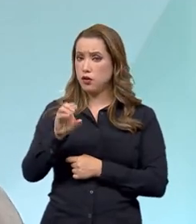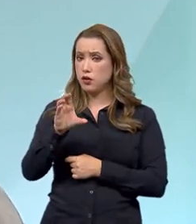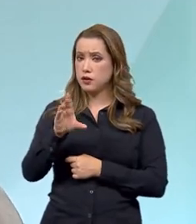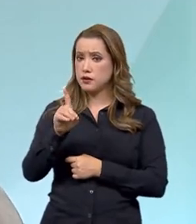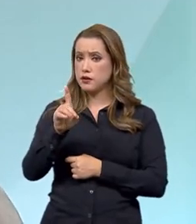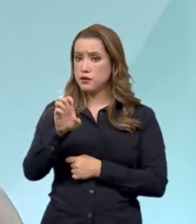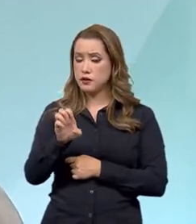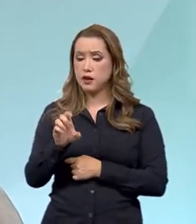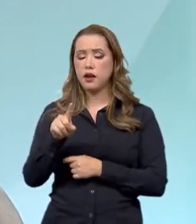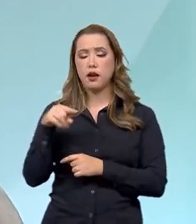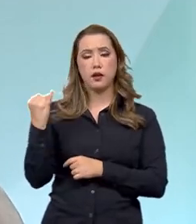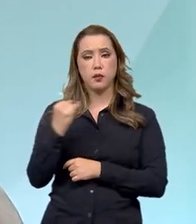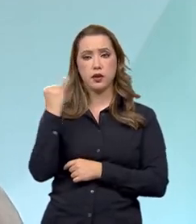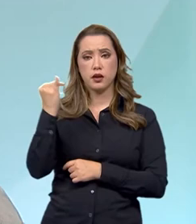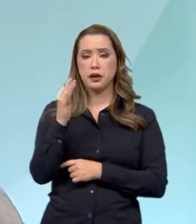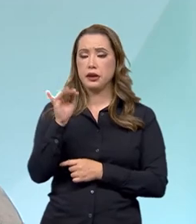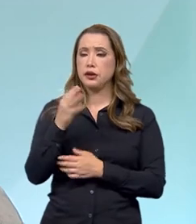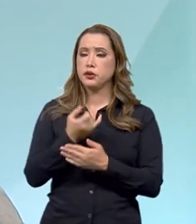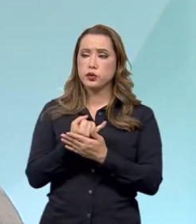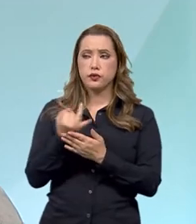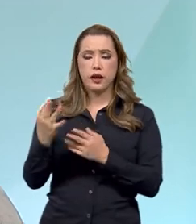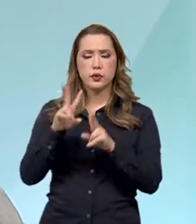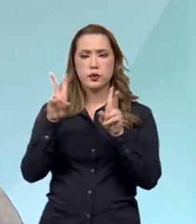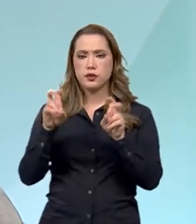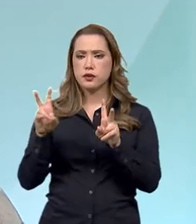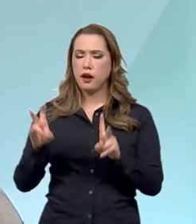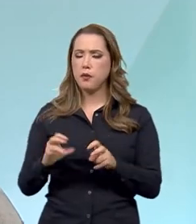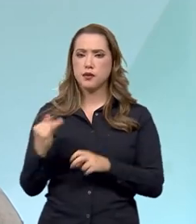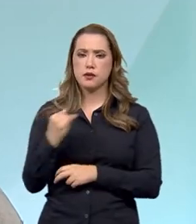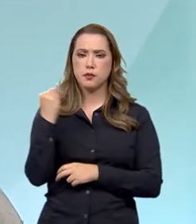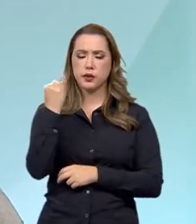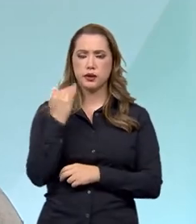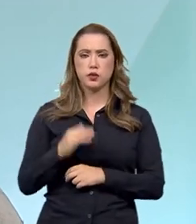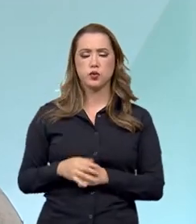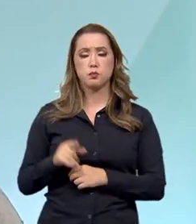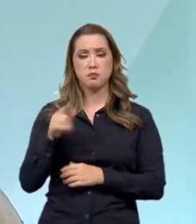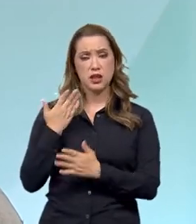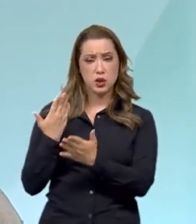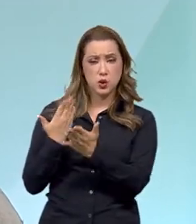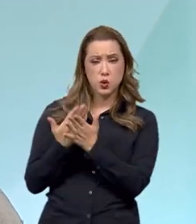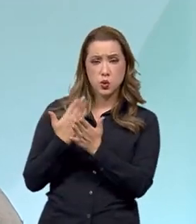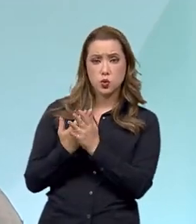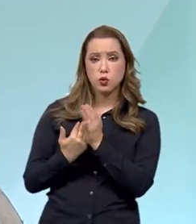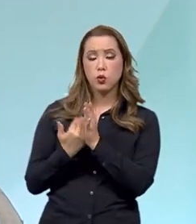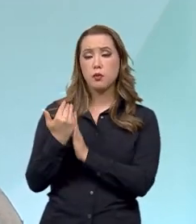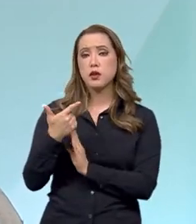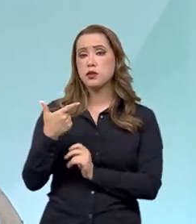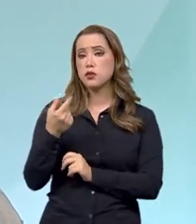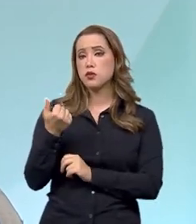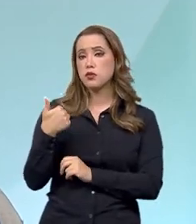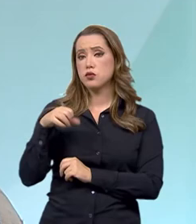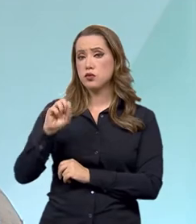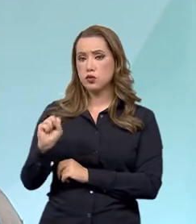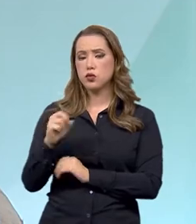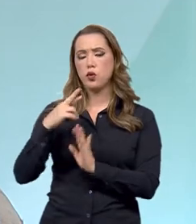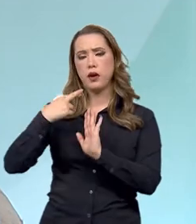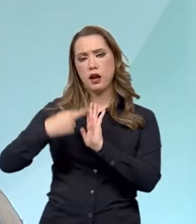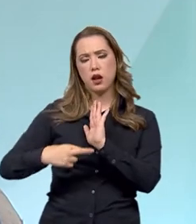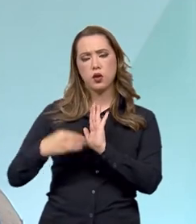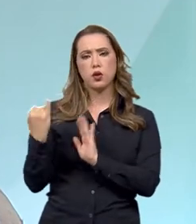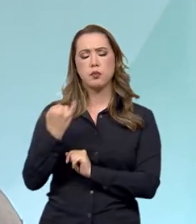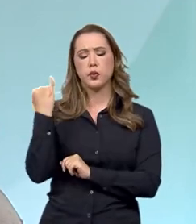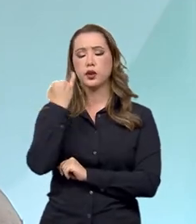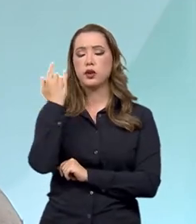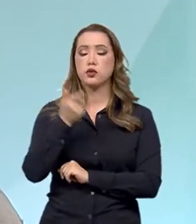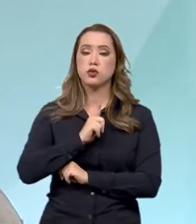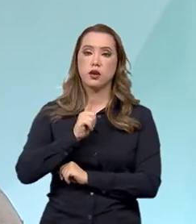transferência, é um tema muito importante, mas tem outros temas também. Esse estudo foi gerado desde 2018, nós produzimos um relatório muito importante. Ontem,